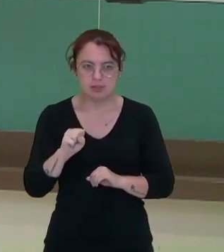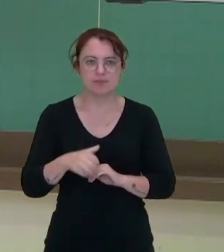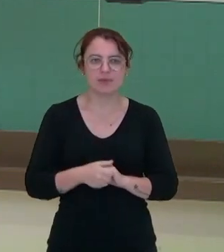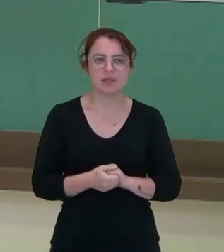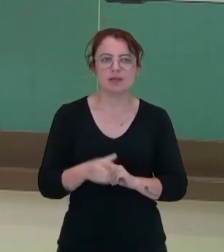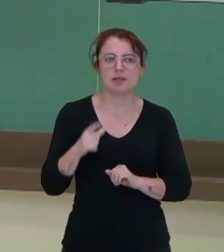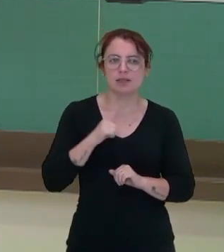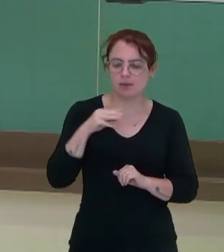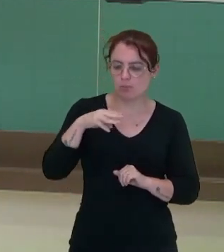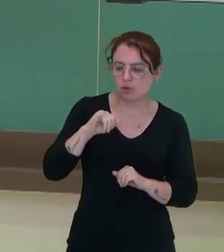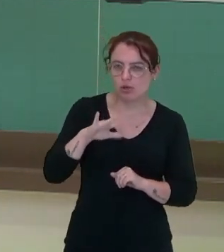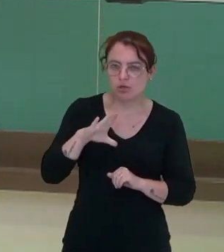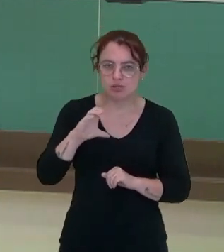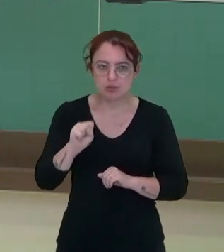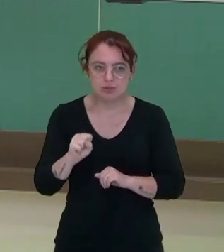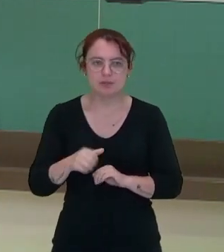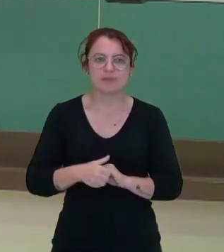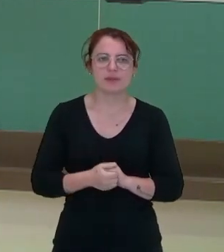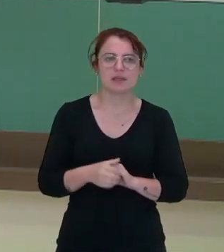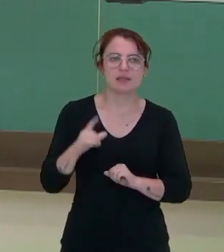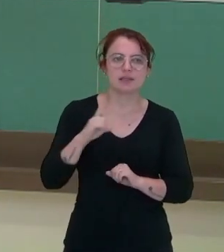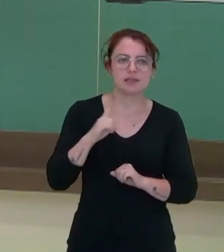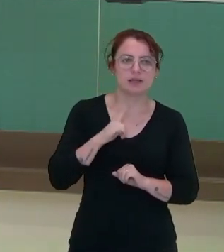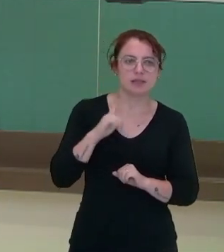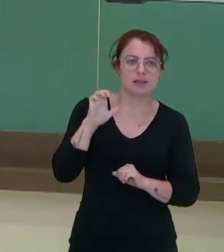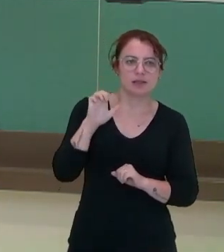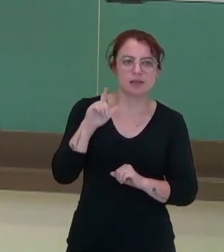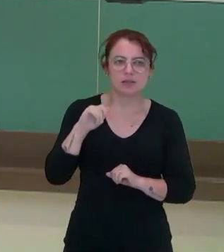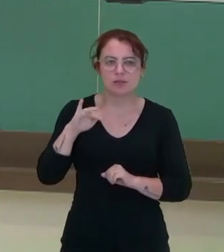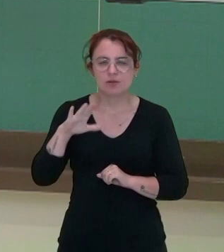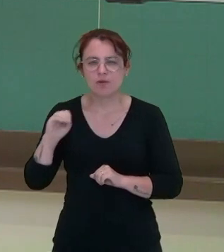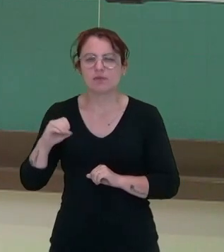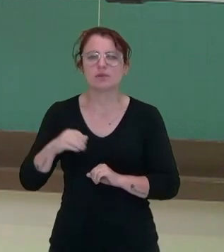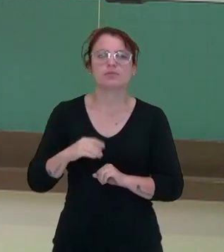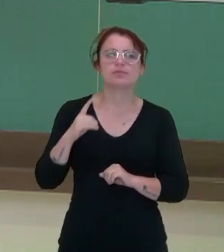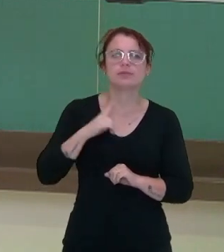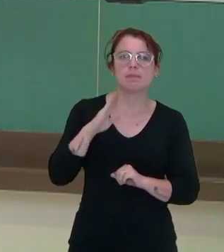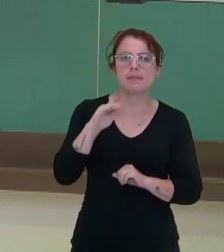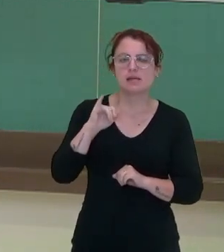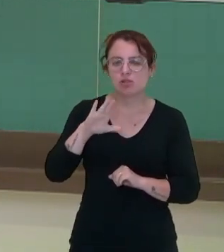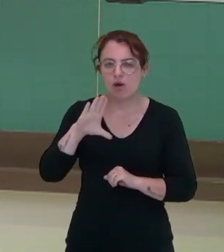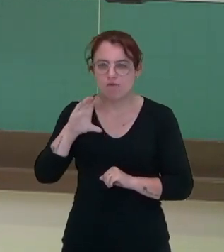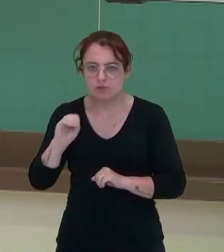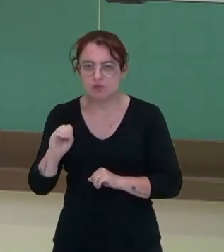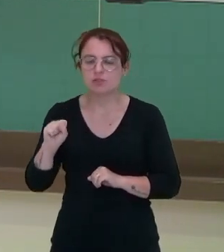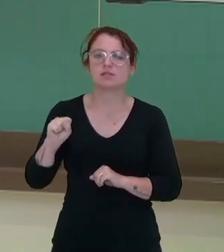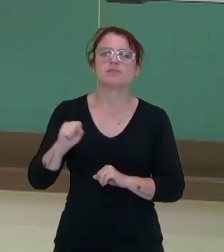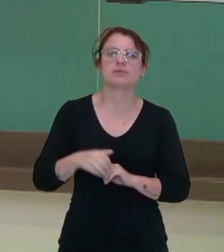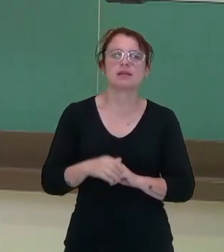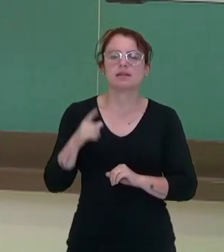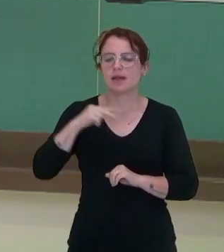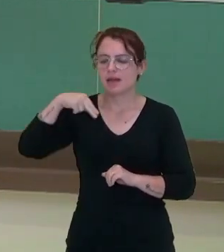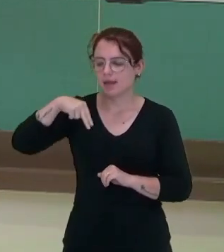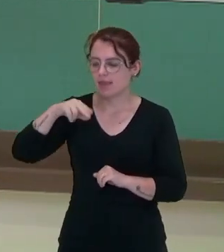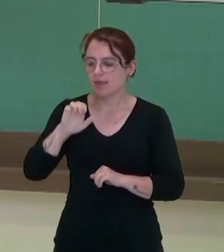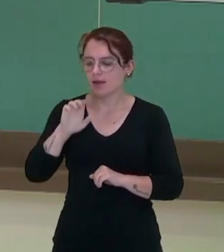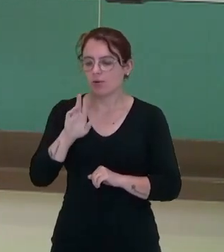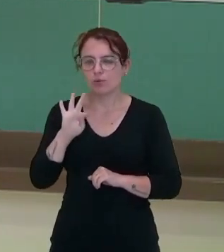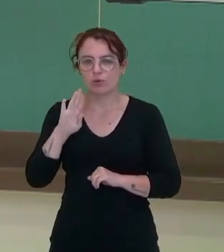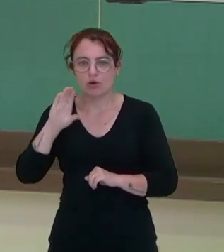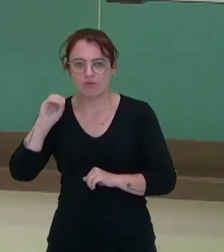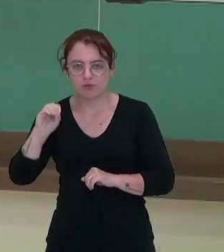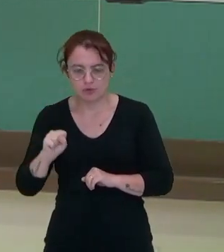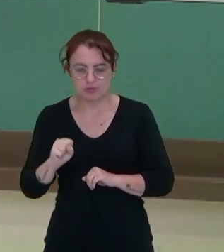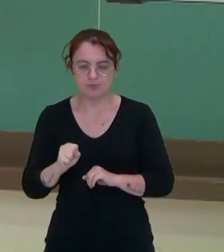monócitos, eosinófilos, basófilos e os neutrófilos. Então